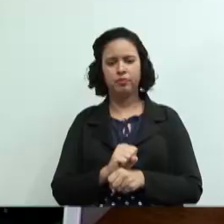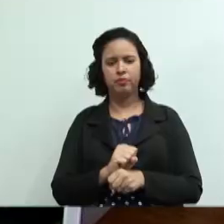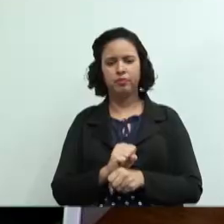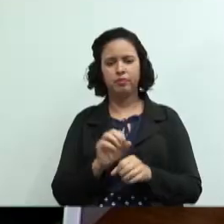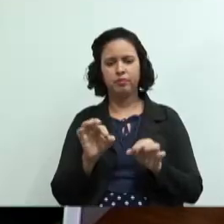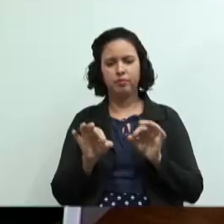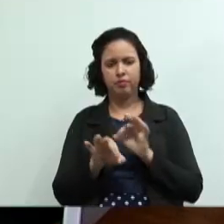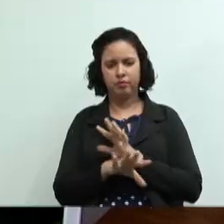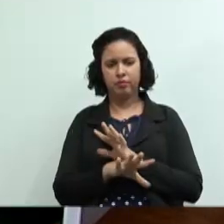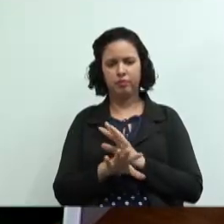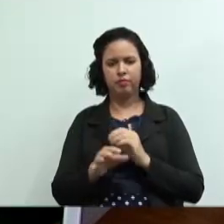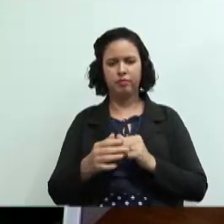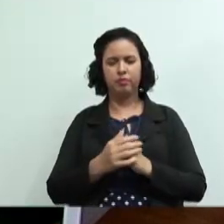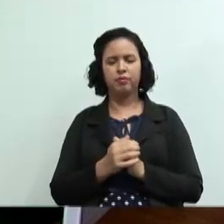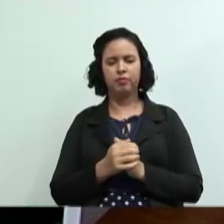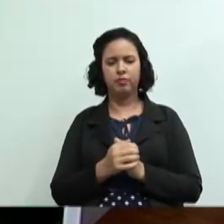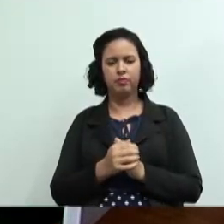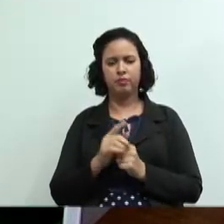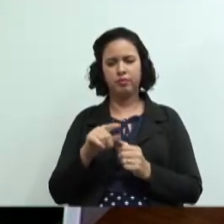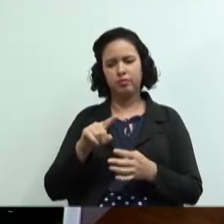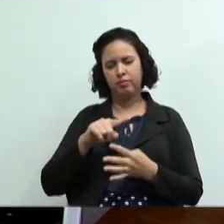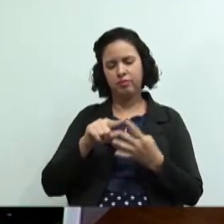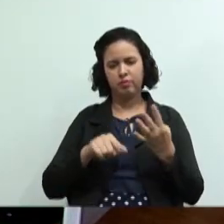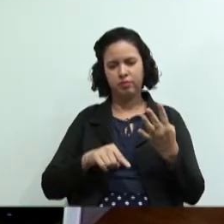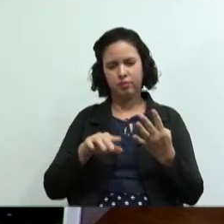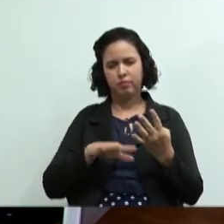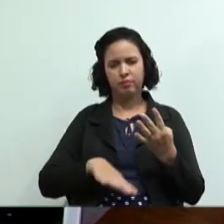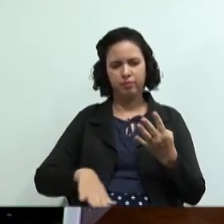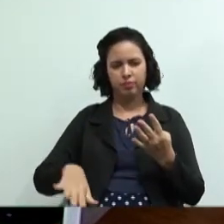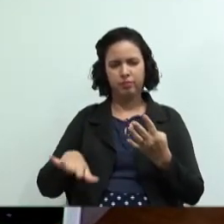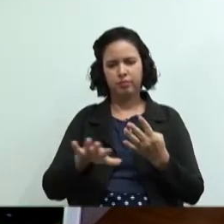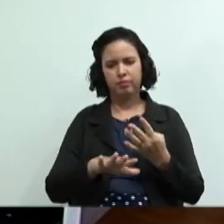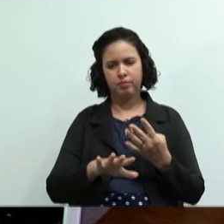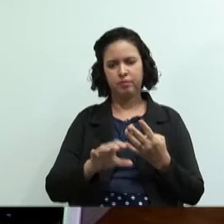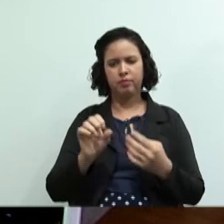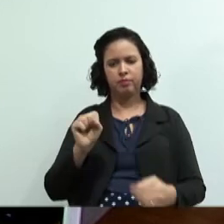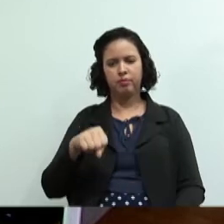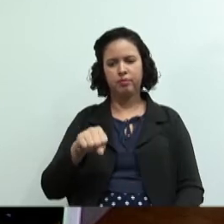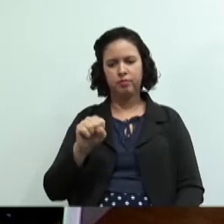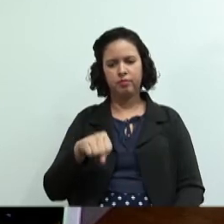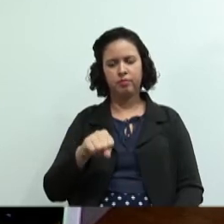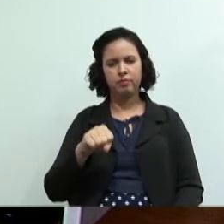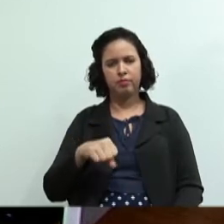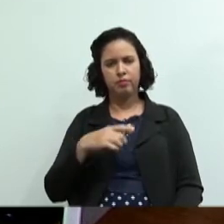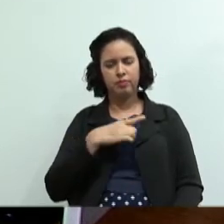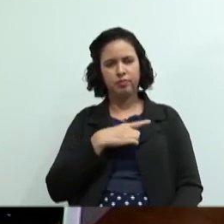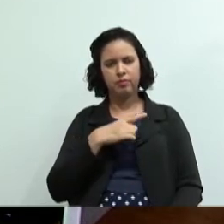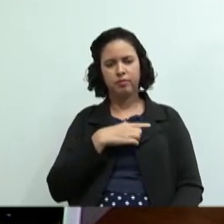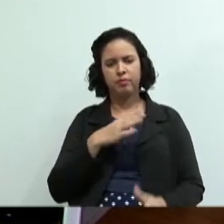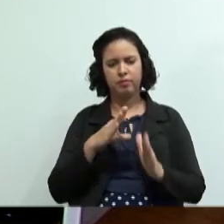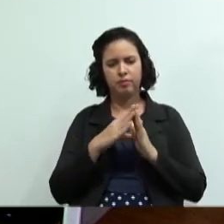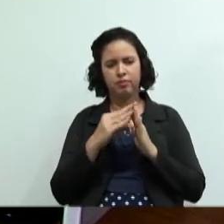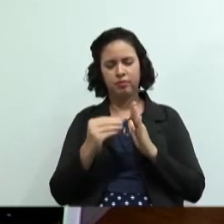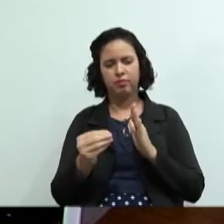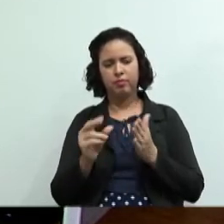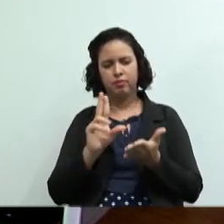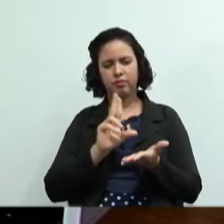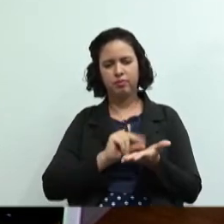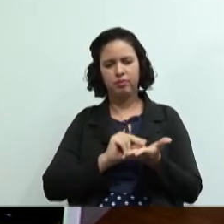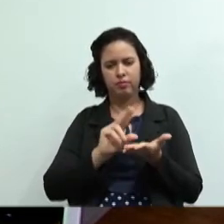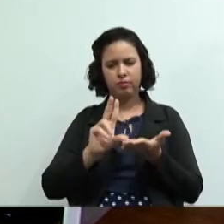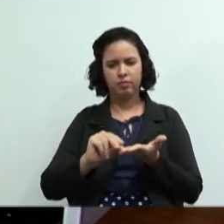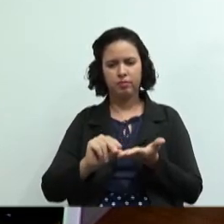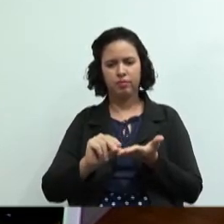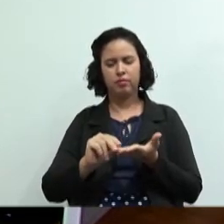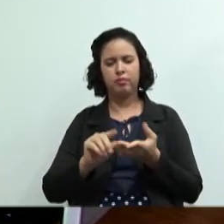Carlos com esses quatro ramos que a gente aprendeu aqui sim e lembre-se que temos os modelos de ata temos